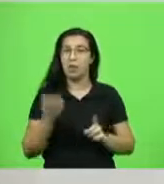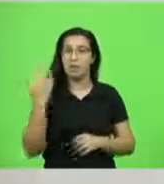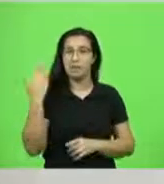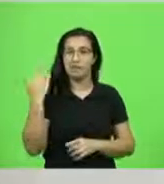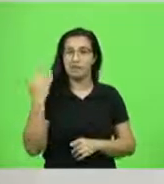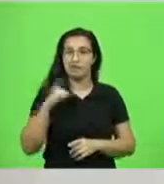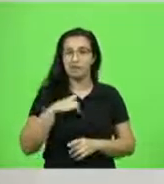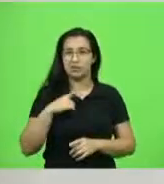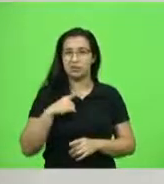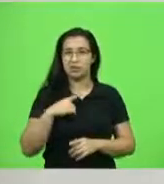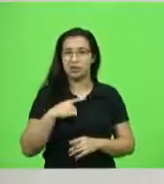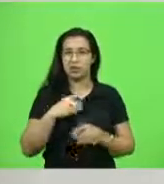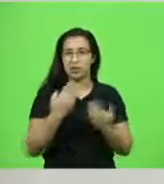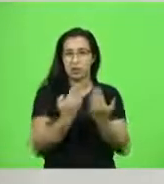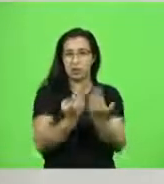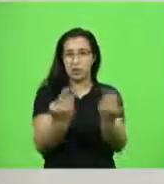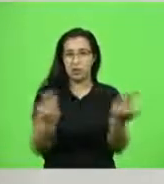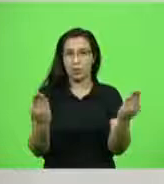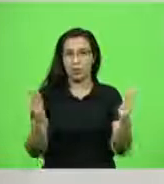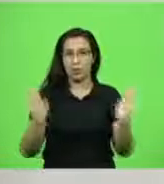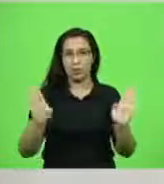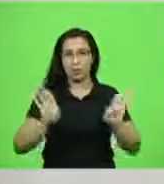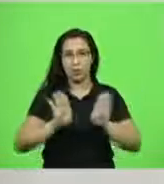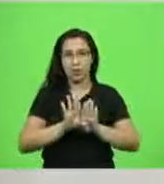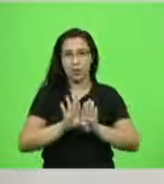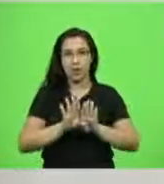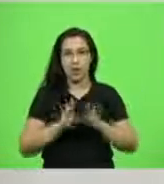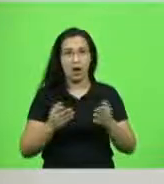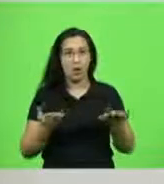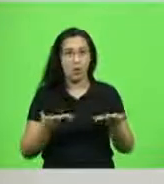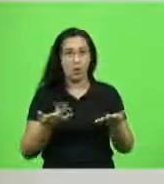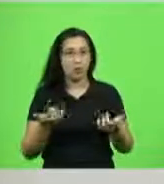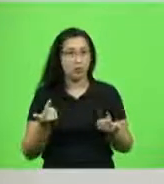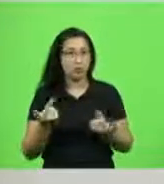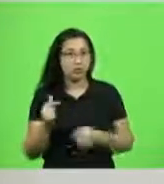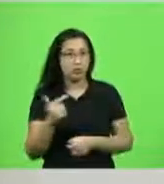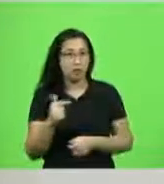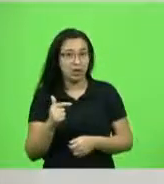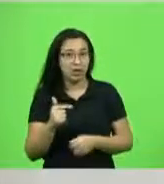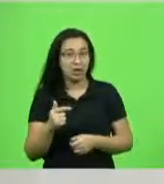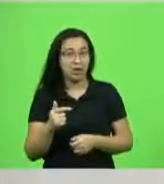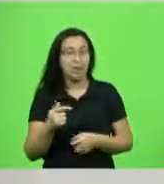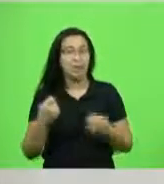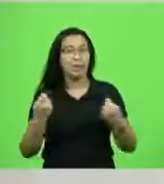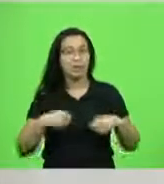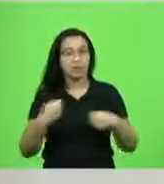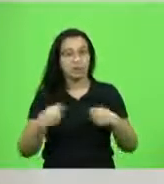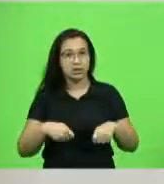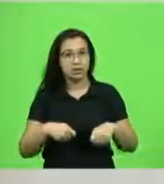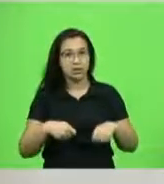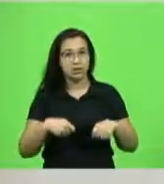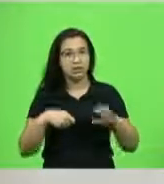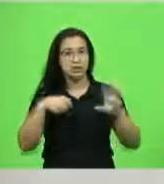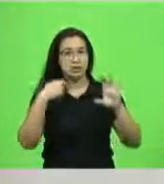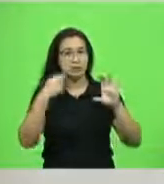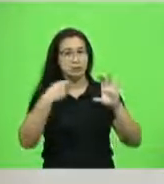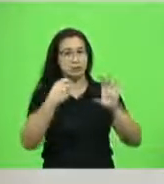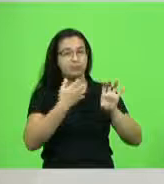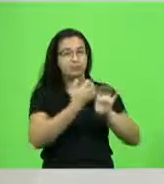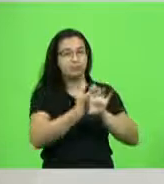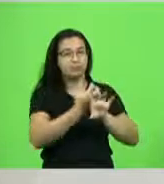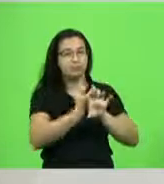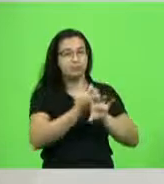muros, hoje não existem mais os muros. E, assim, dessa maneira, nós precisamos colocar câmeras de vigilância com